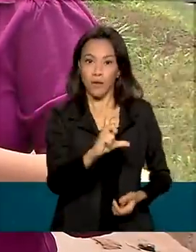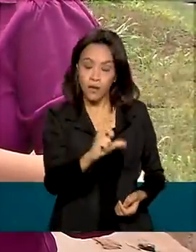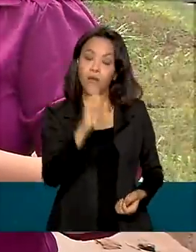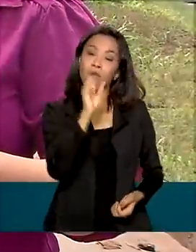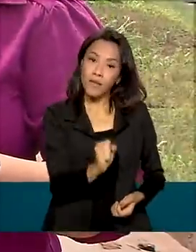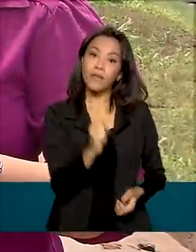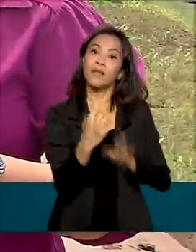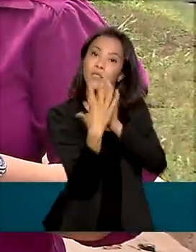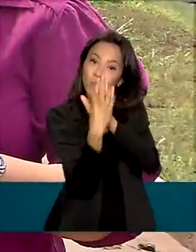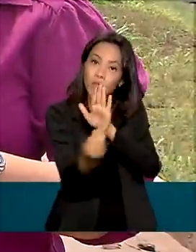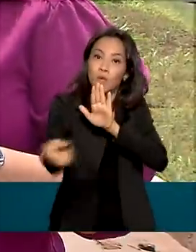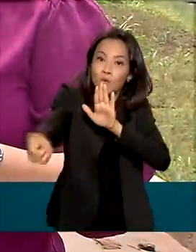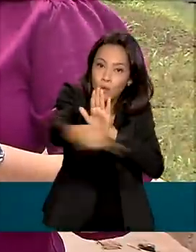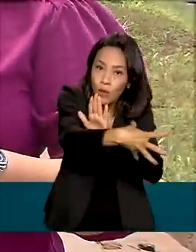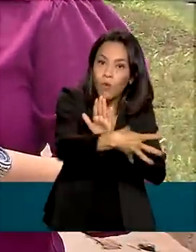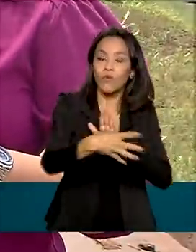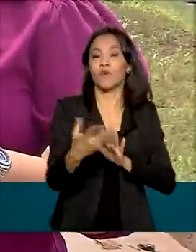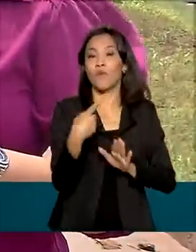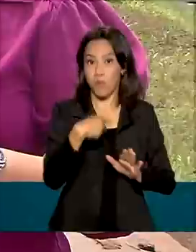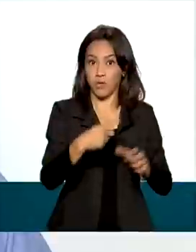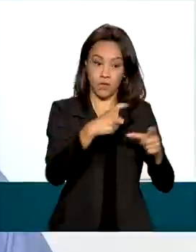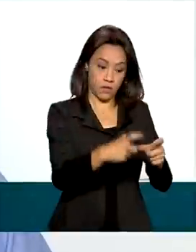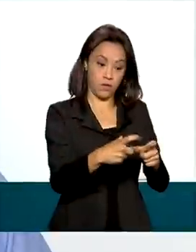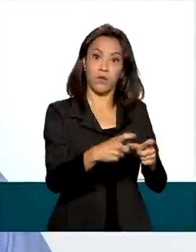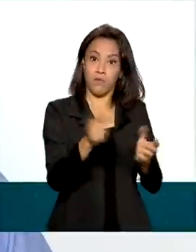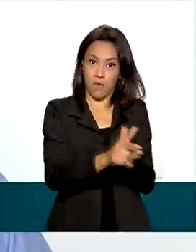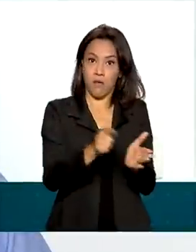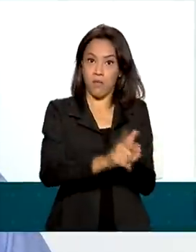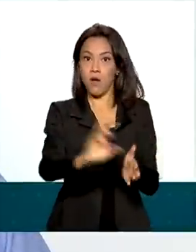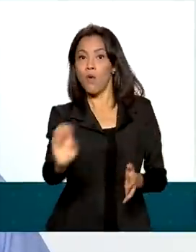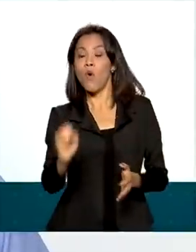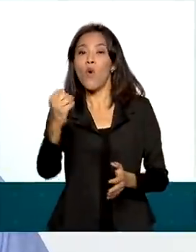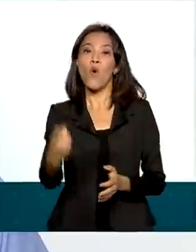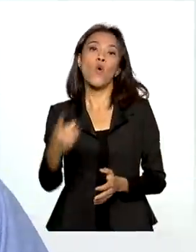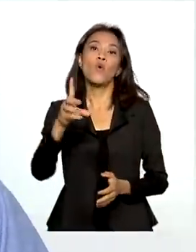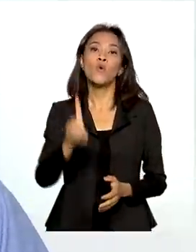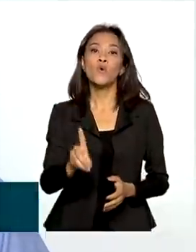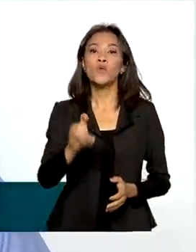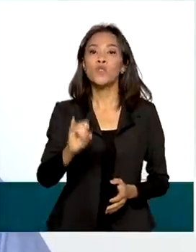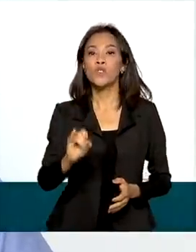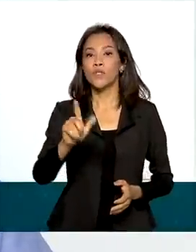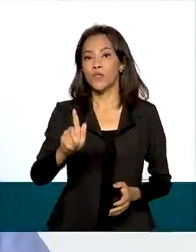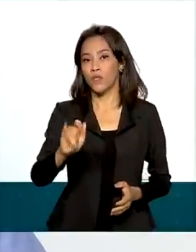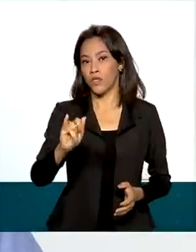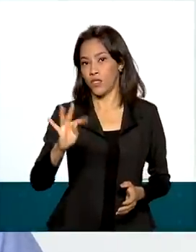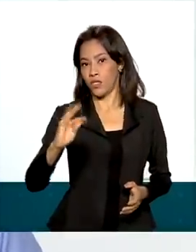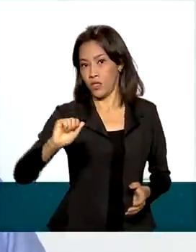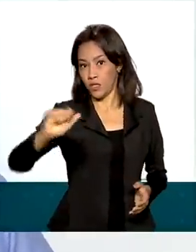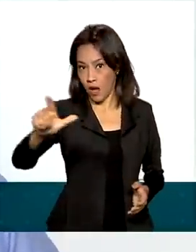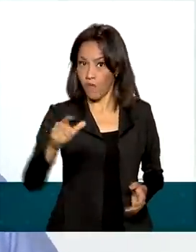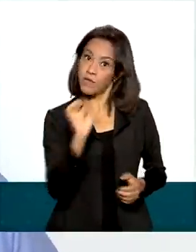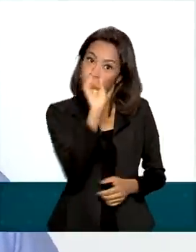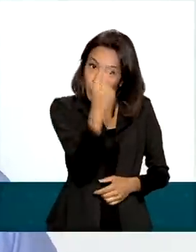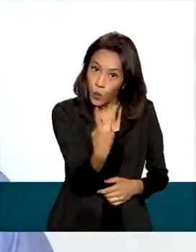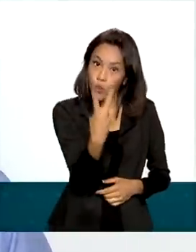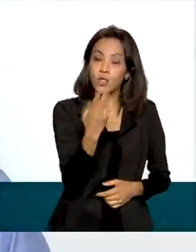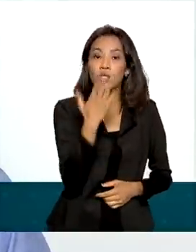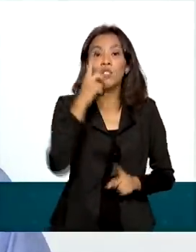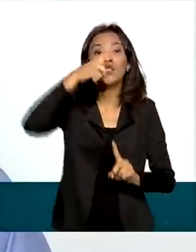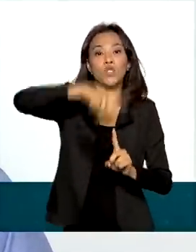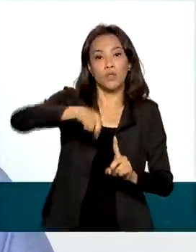ao novo formato digital ou físico. São admitidos documentos de habilitação tanto no formato físico, nessa